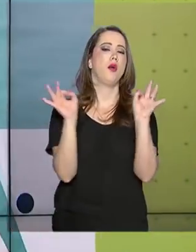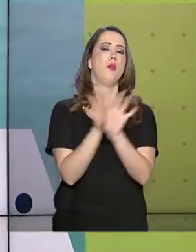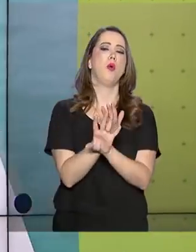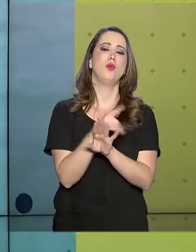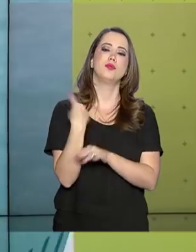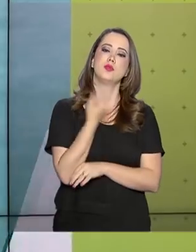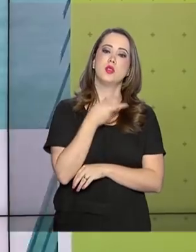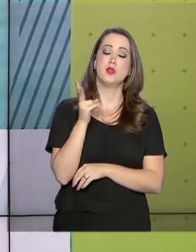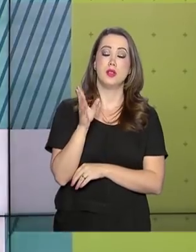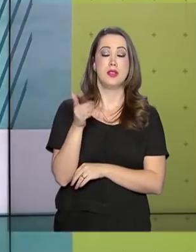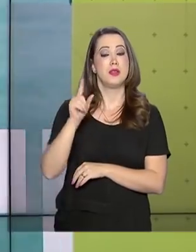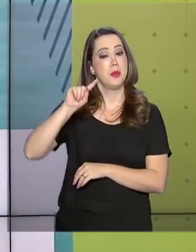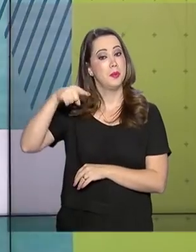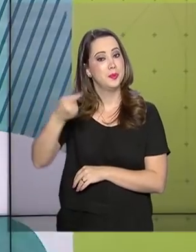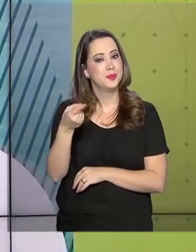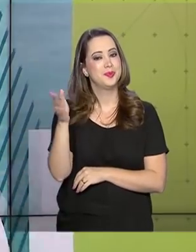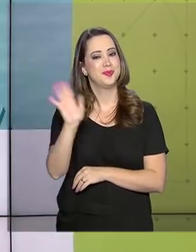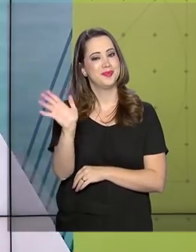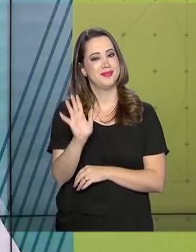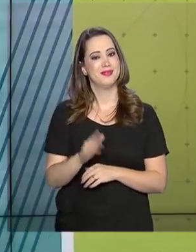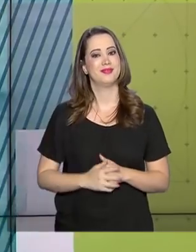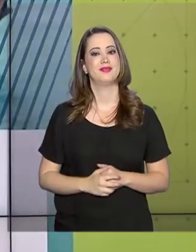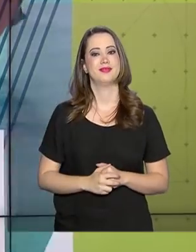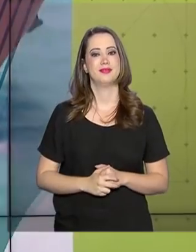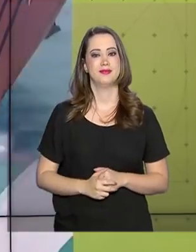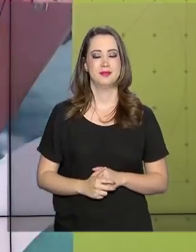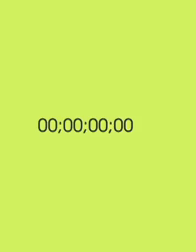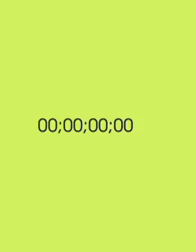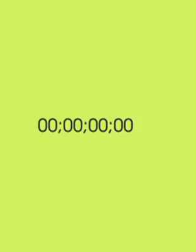aqui. Nos vemos na próxima edição. Até mais!